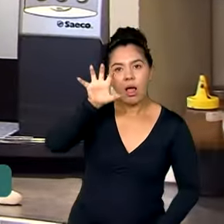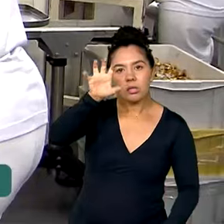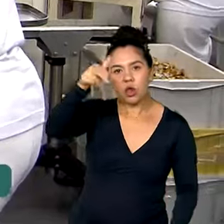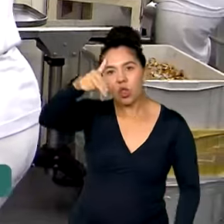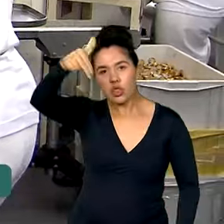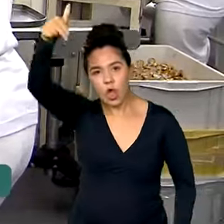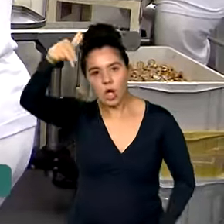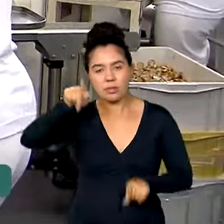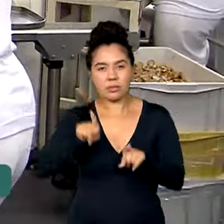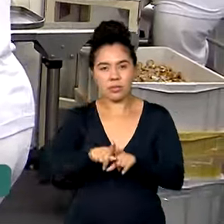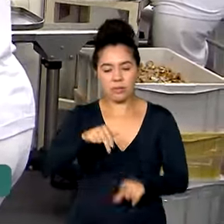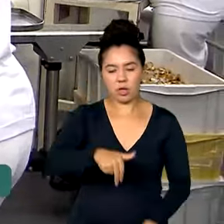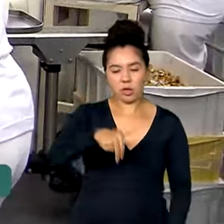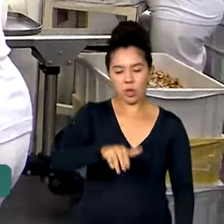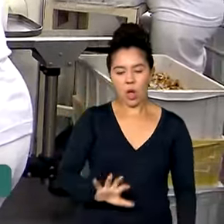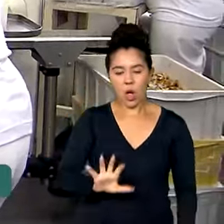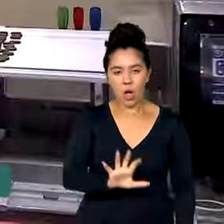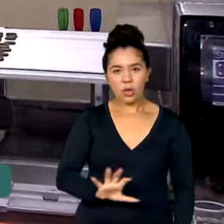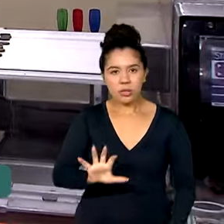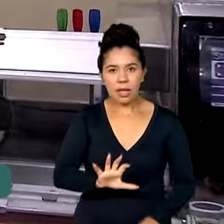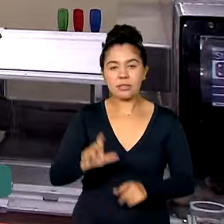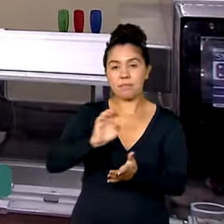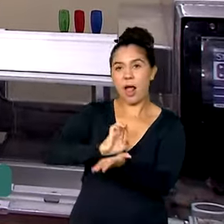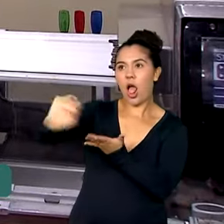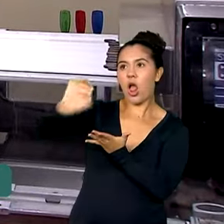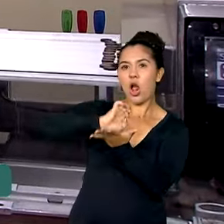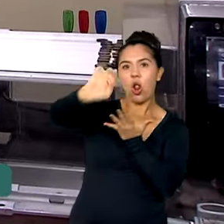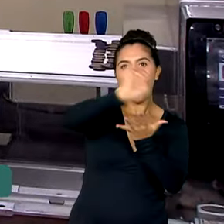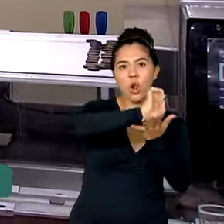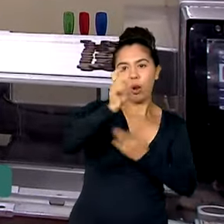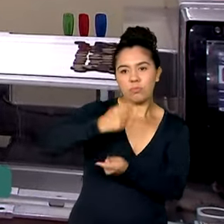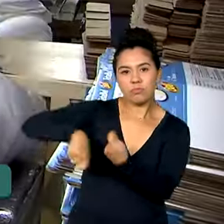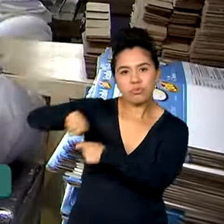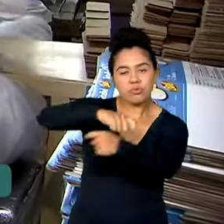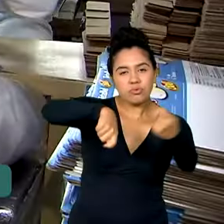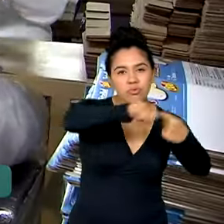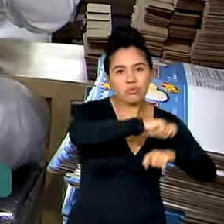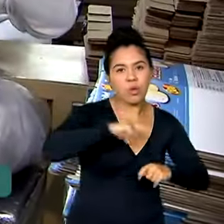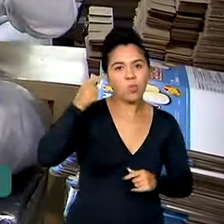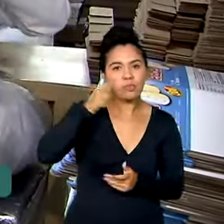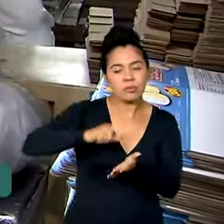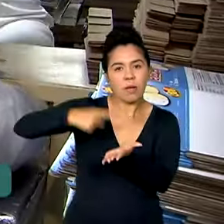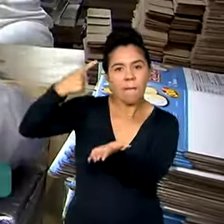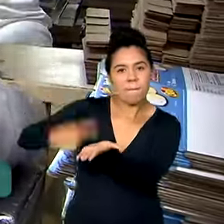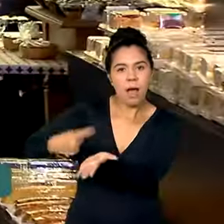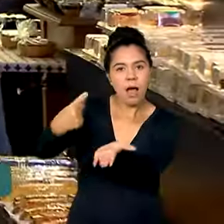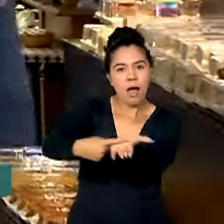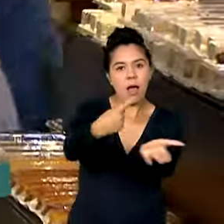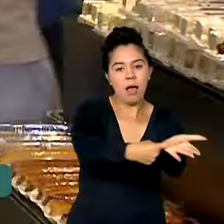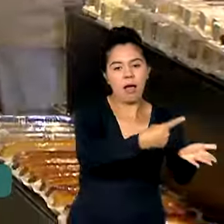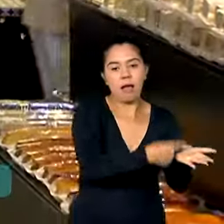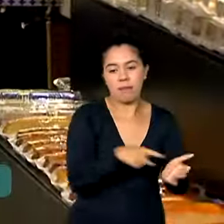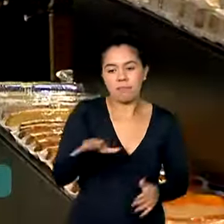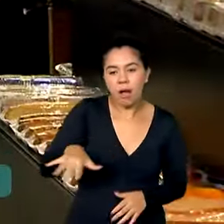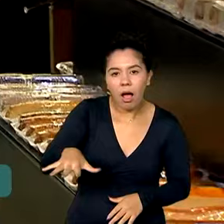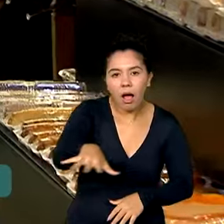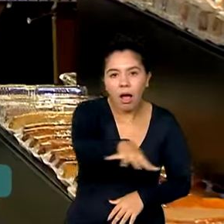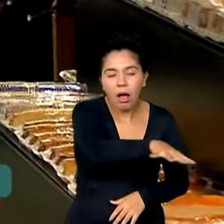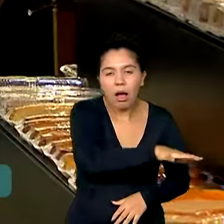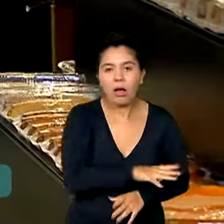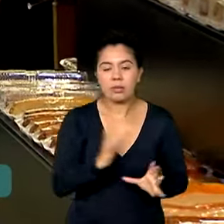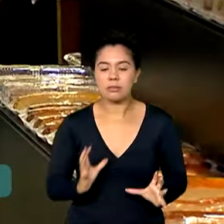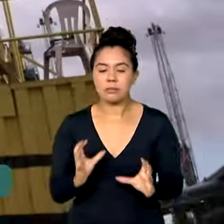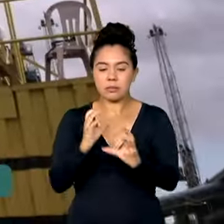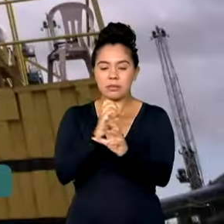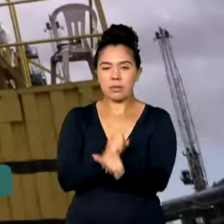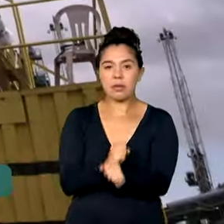nordeste, a exportarem seus produtos. Junto com os convênios firmados com entidades setoriais, os investimentos chegam a